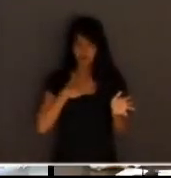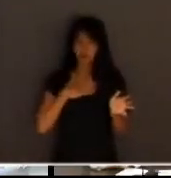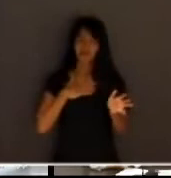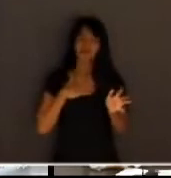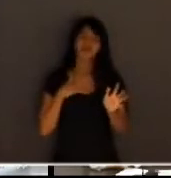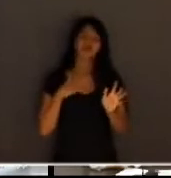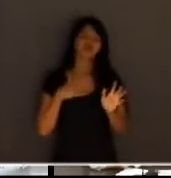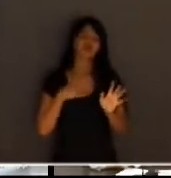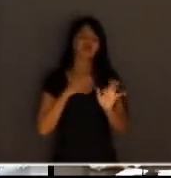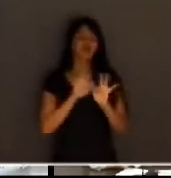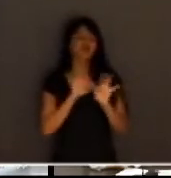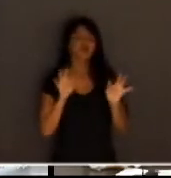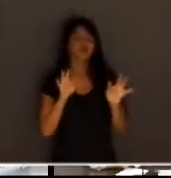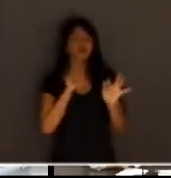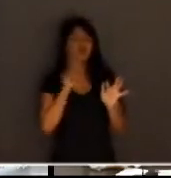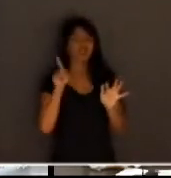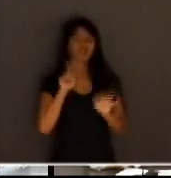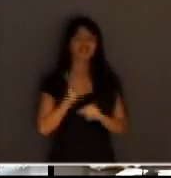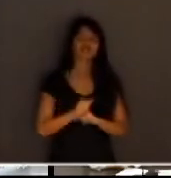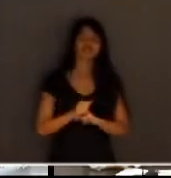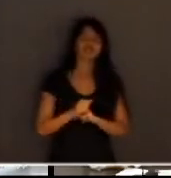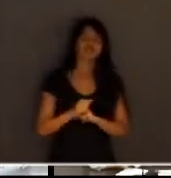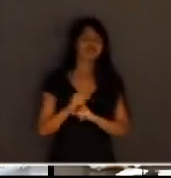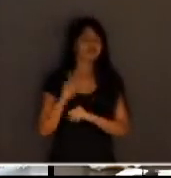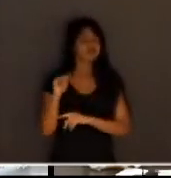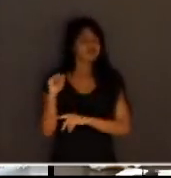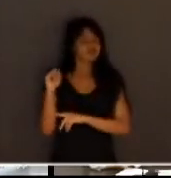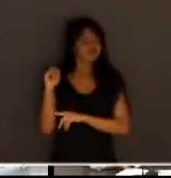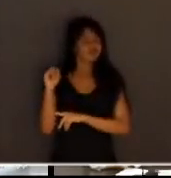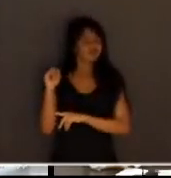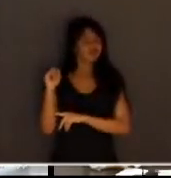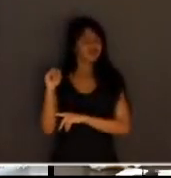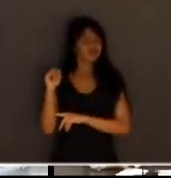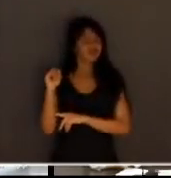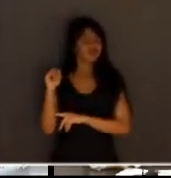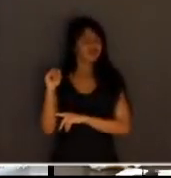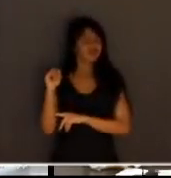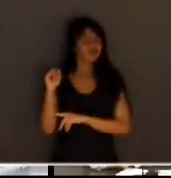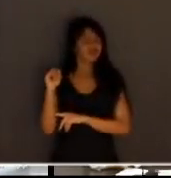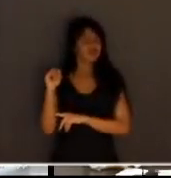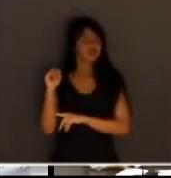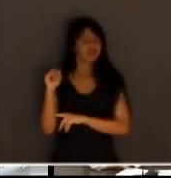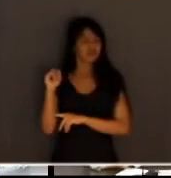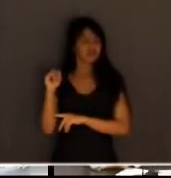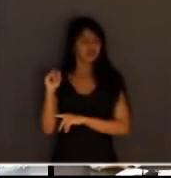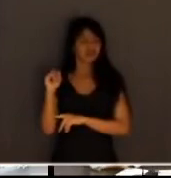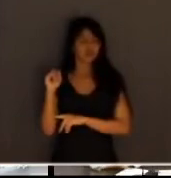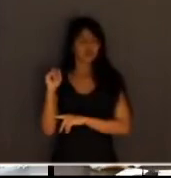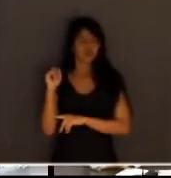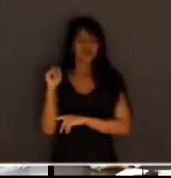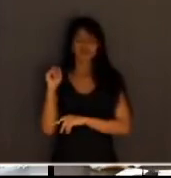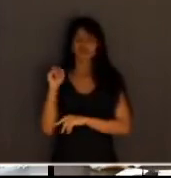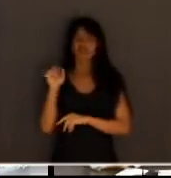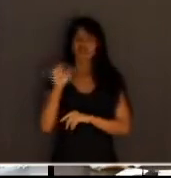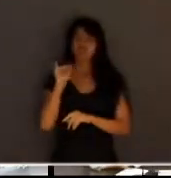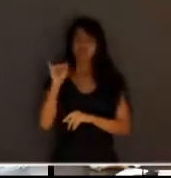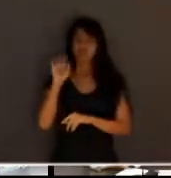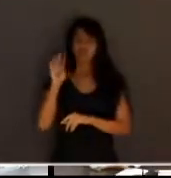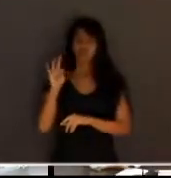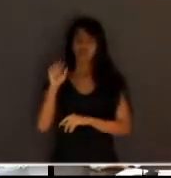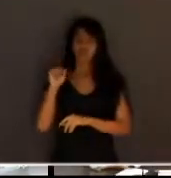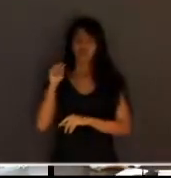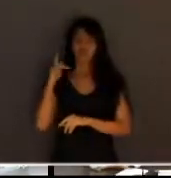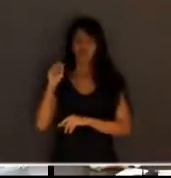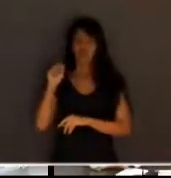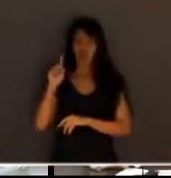do Itapuã, hoje nós temos aí uma das maiores taxas de homicídio do Distrito Federal, a turma, dia